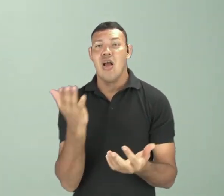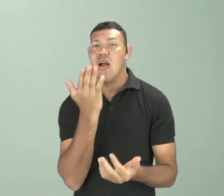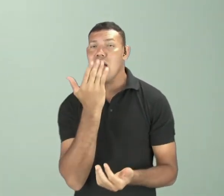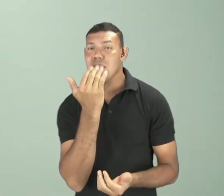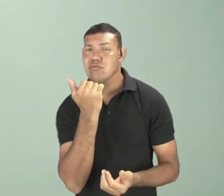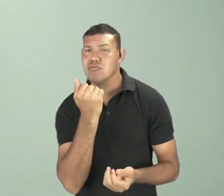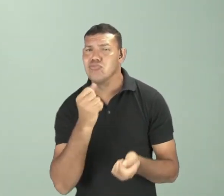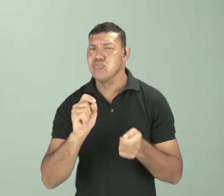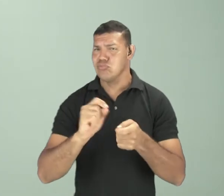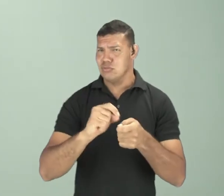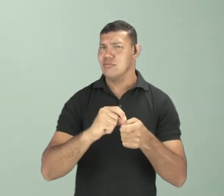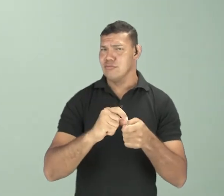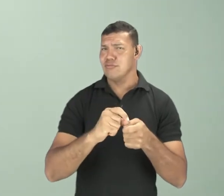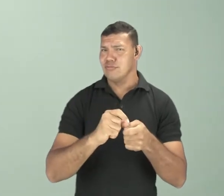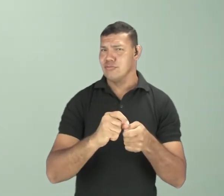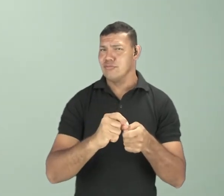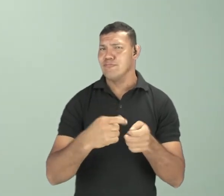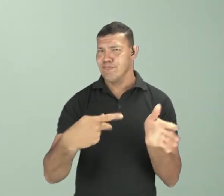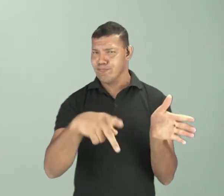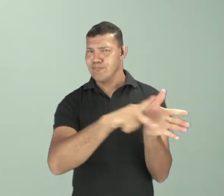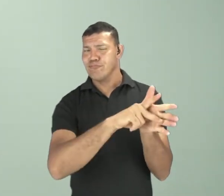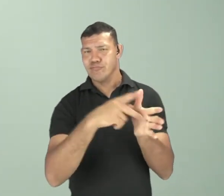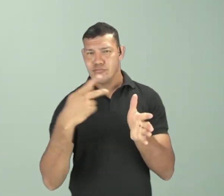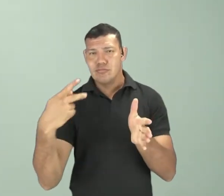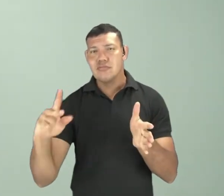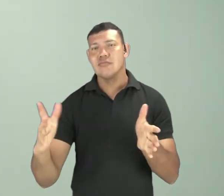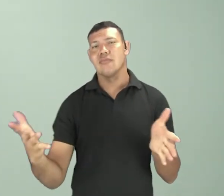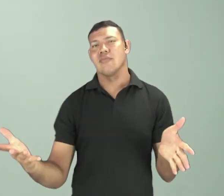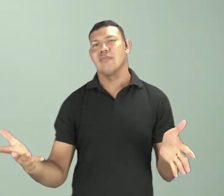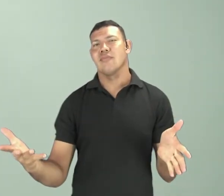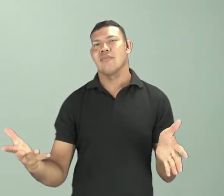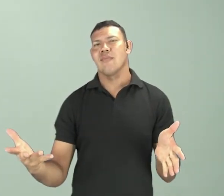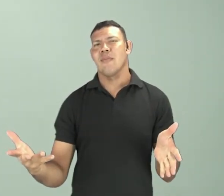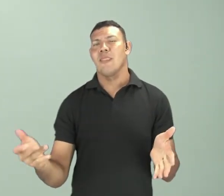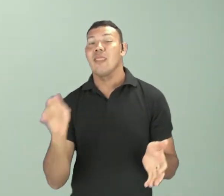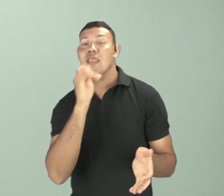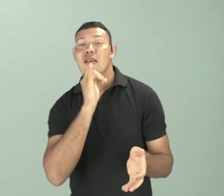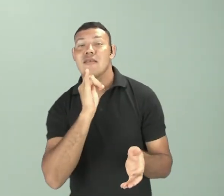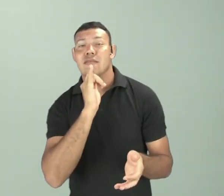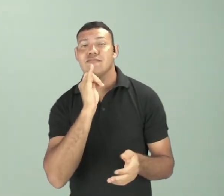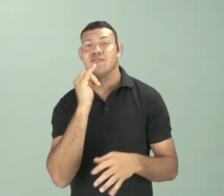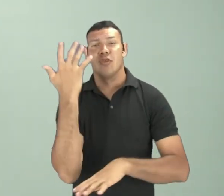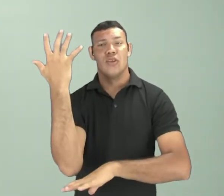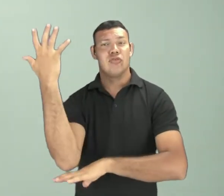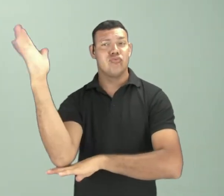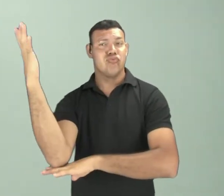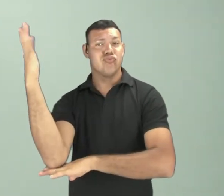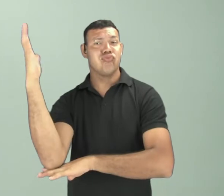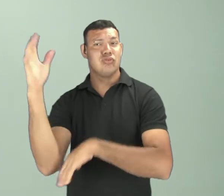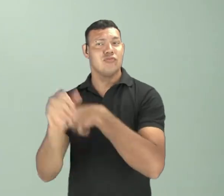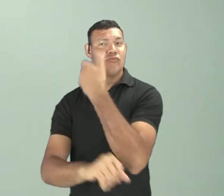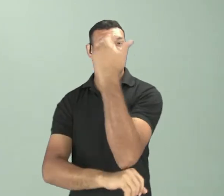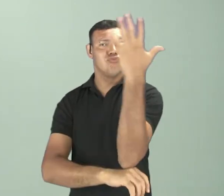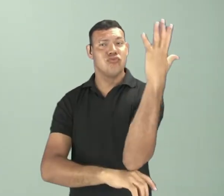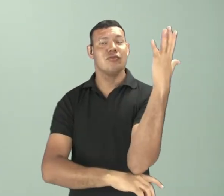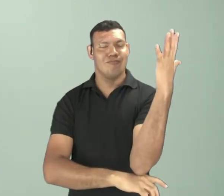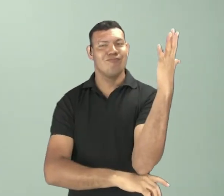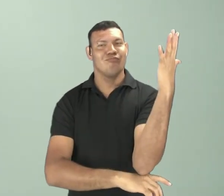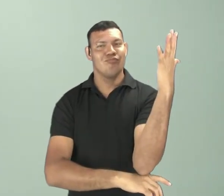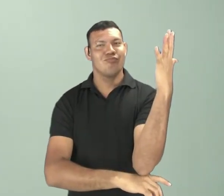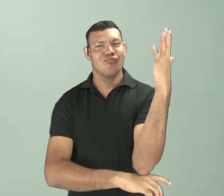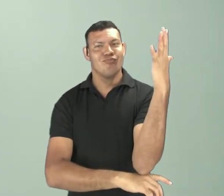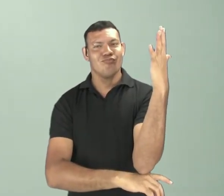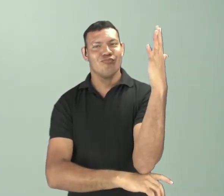que ficam em sua composição, no caso, por exemplo, das plantas. E essas próprias moléculas